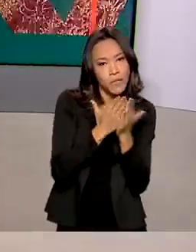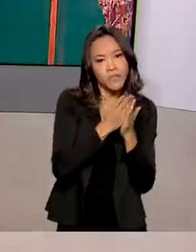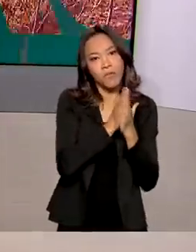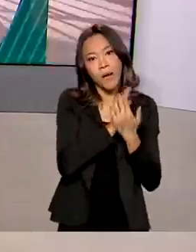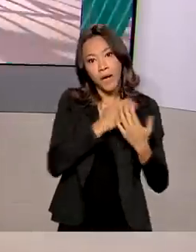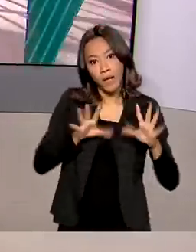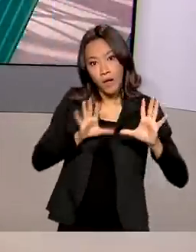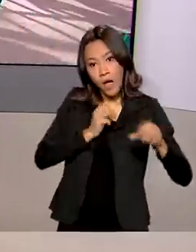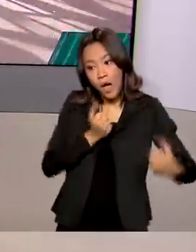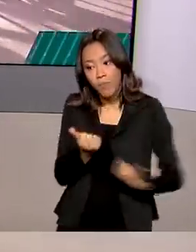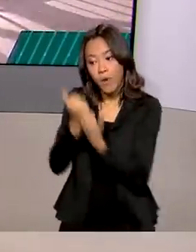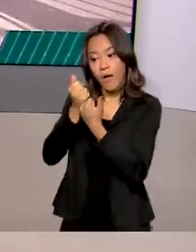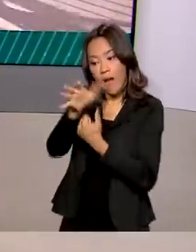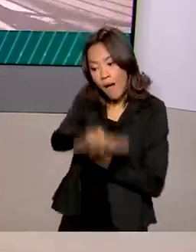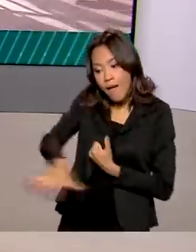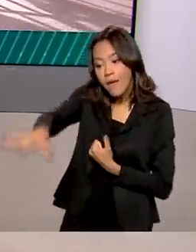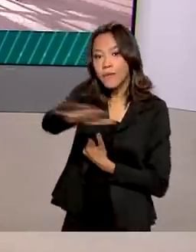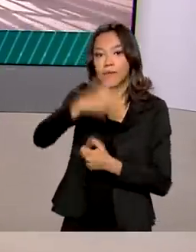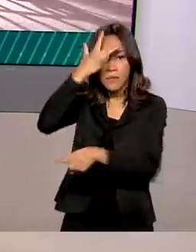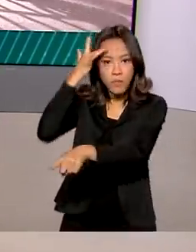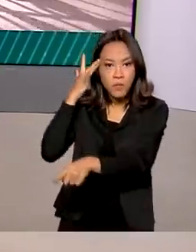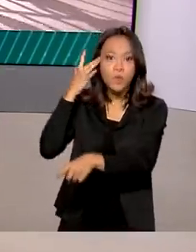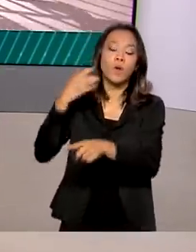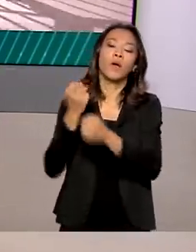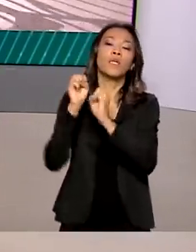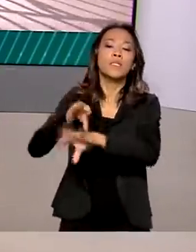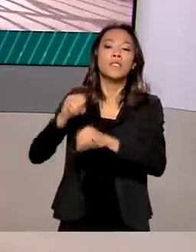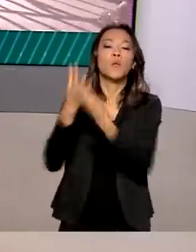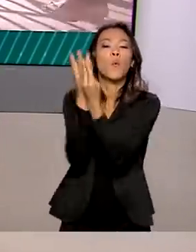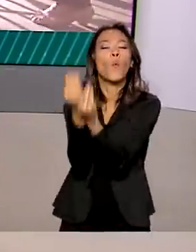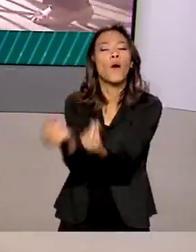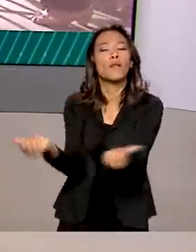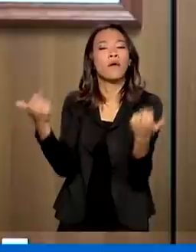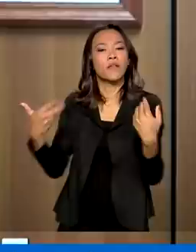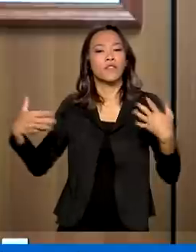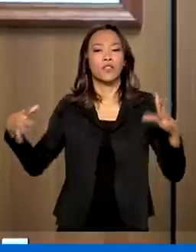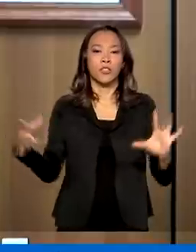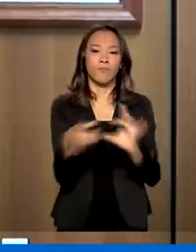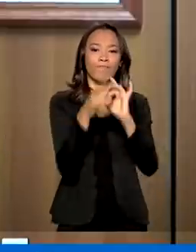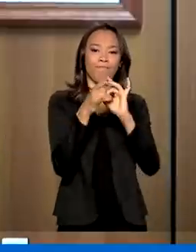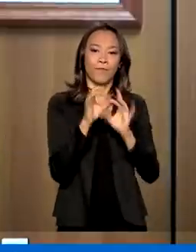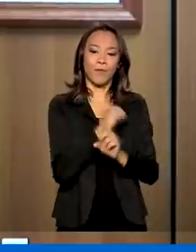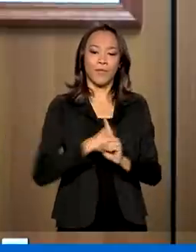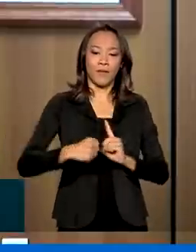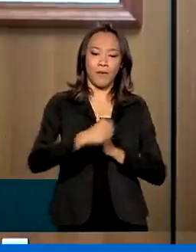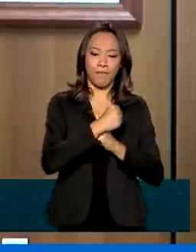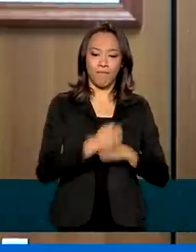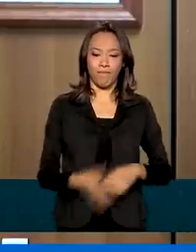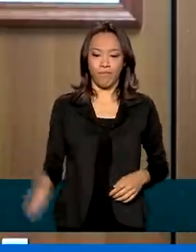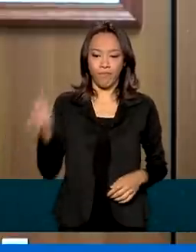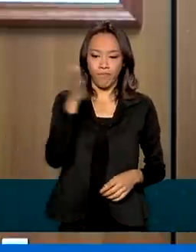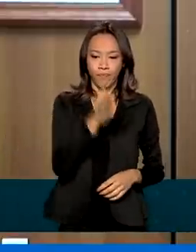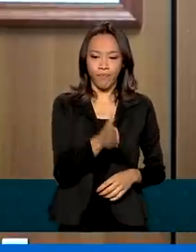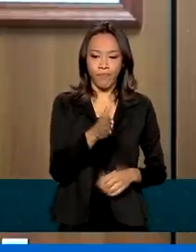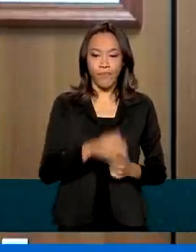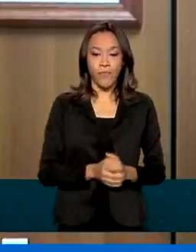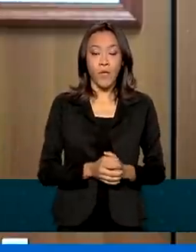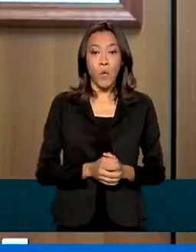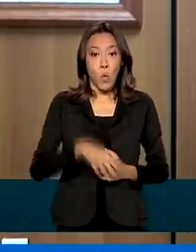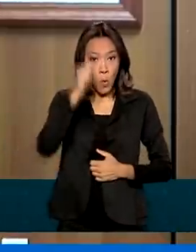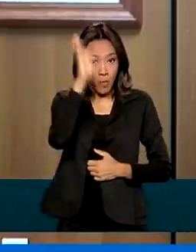população educação de qualidade e integração social. O Brasil avança para